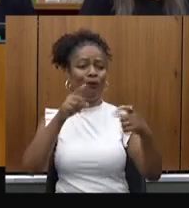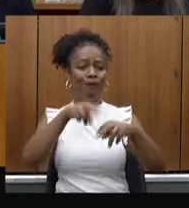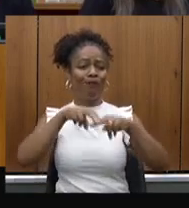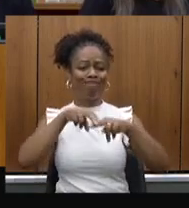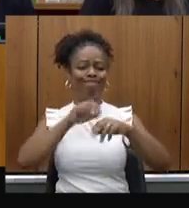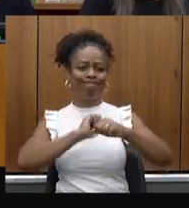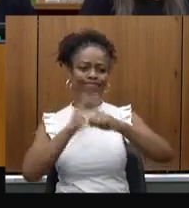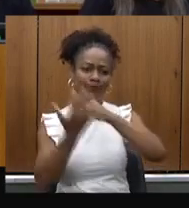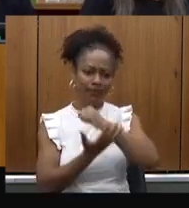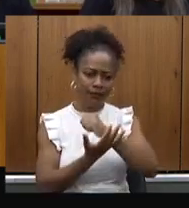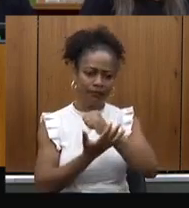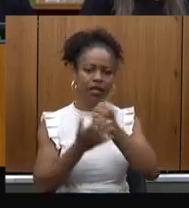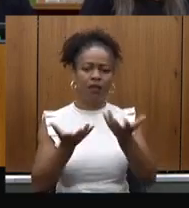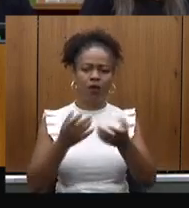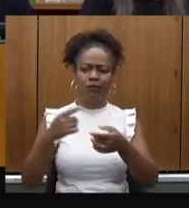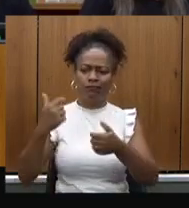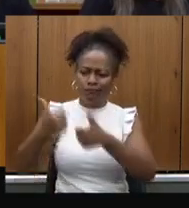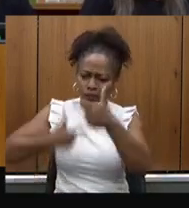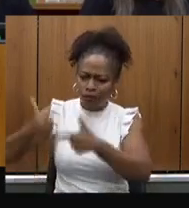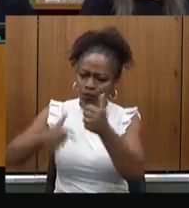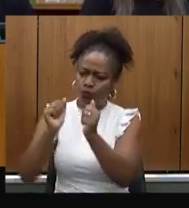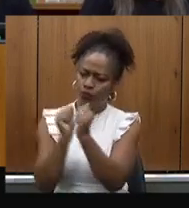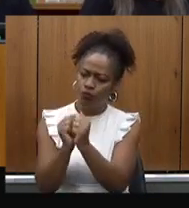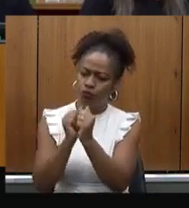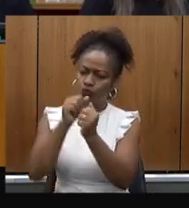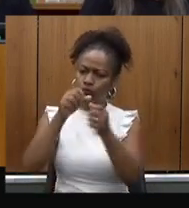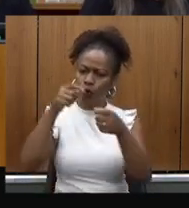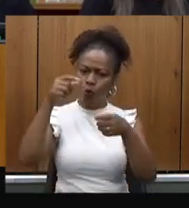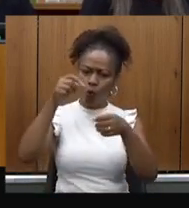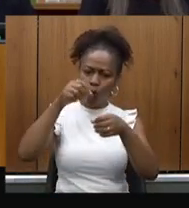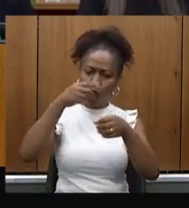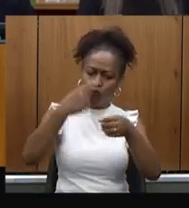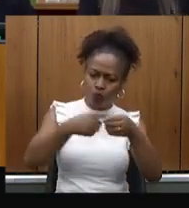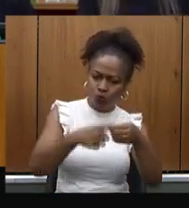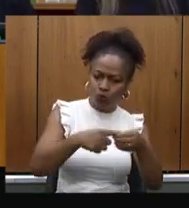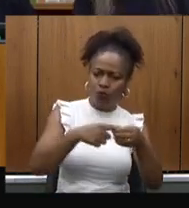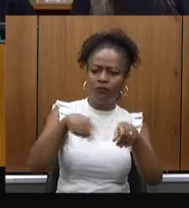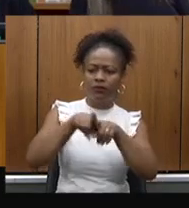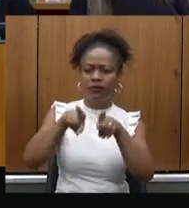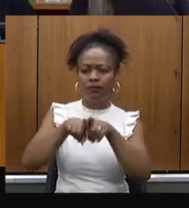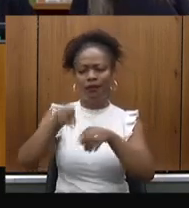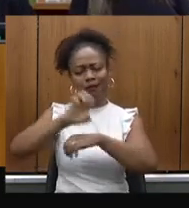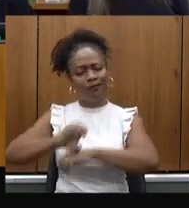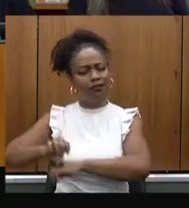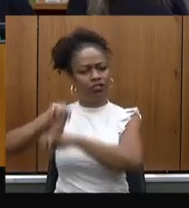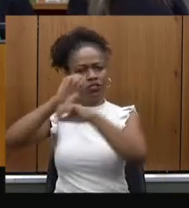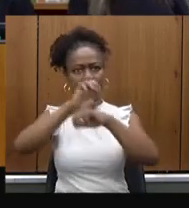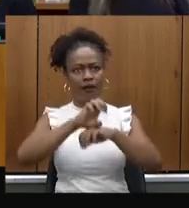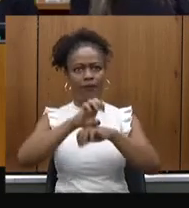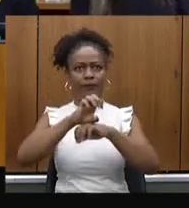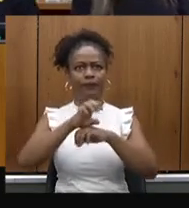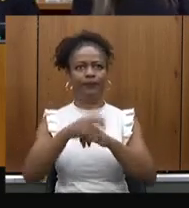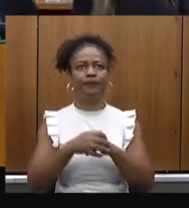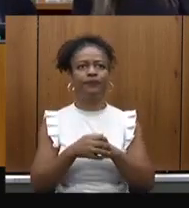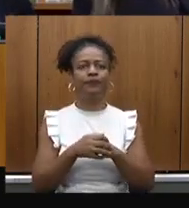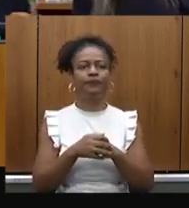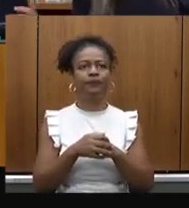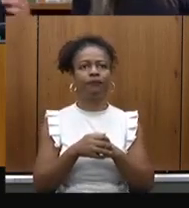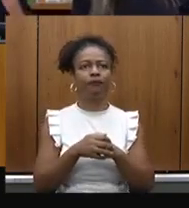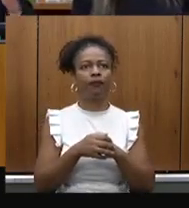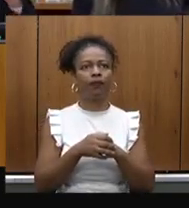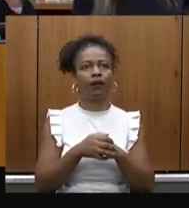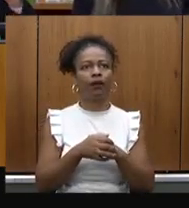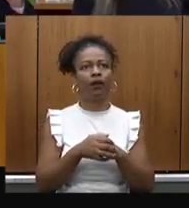junto com os municípios e hospitais do Estado com grande sucesso. Pode passar, por favor. Então, quando a gente olha a atenção